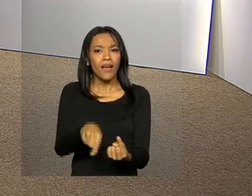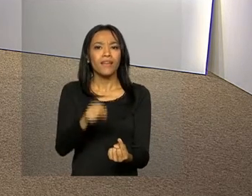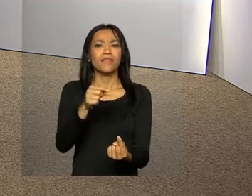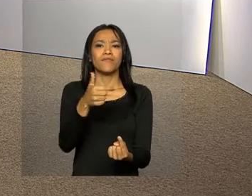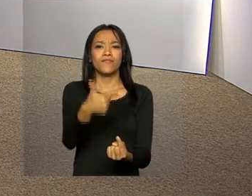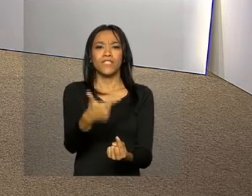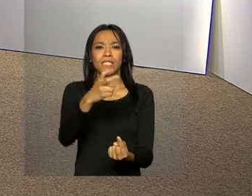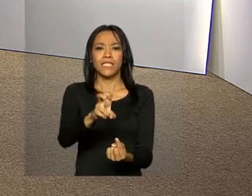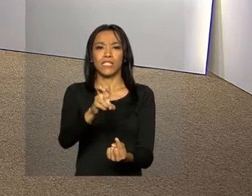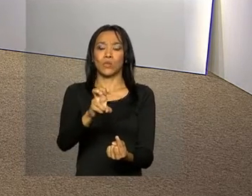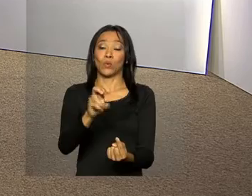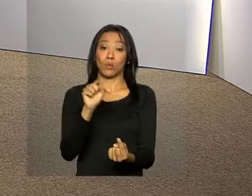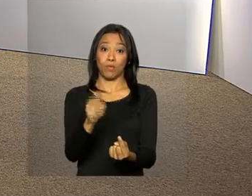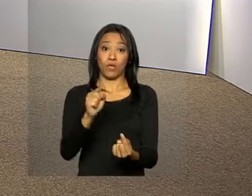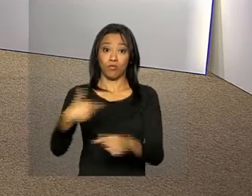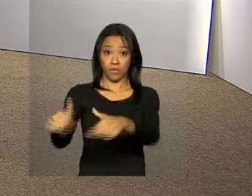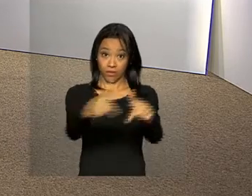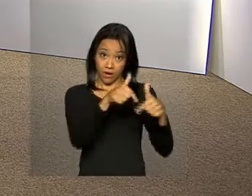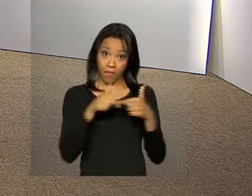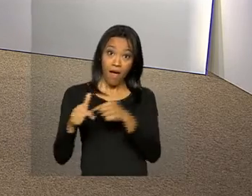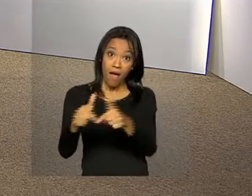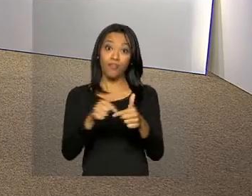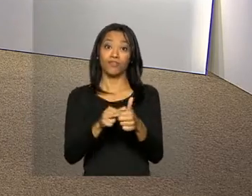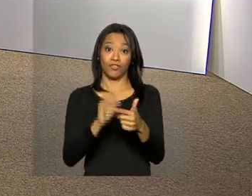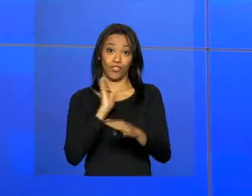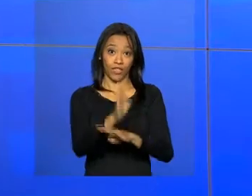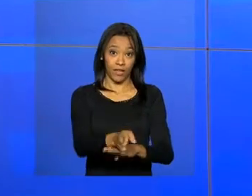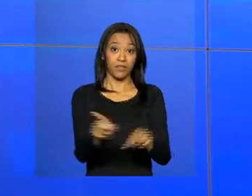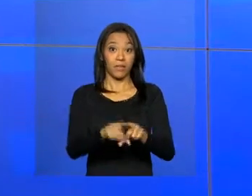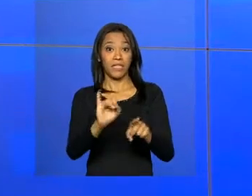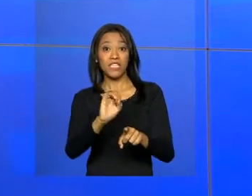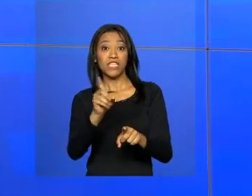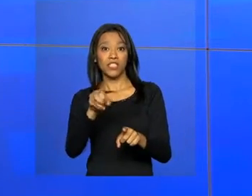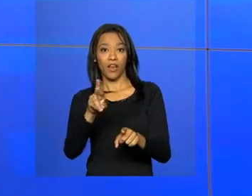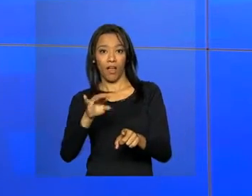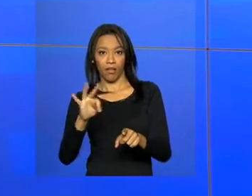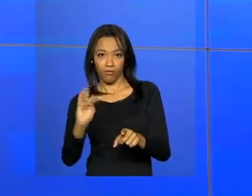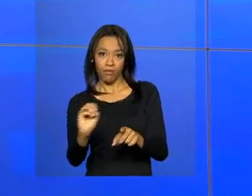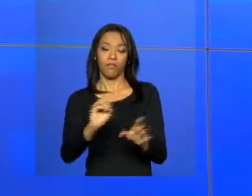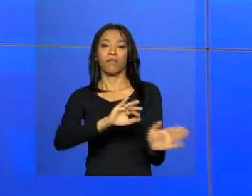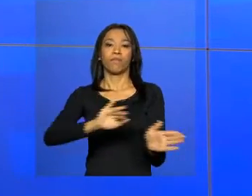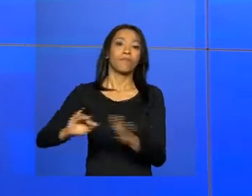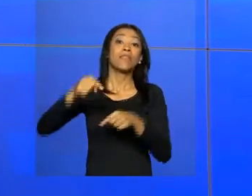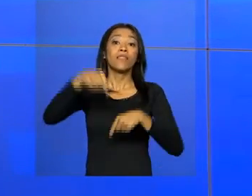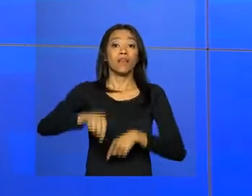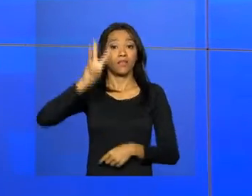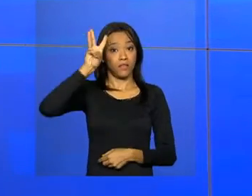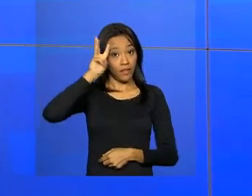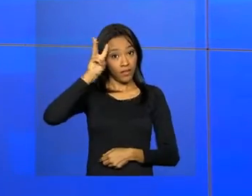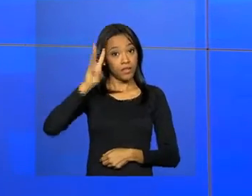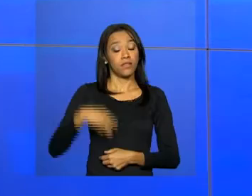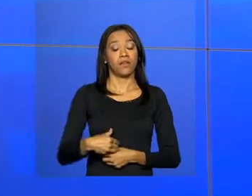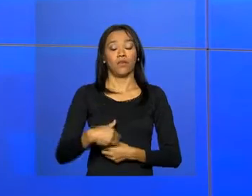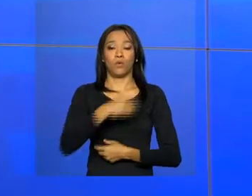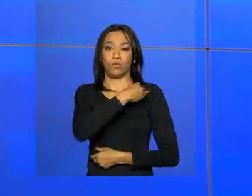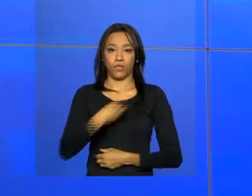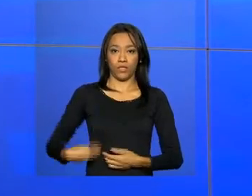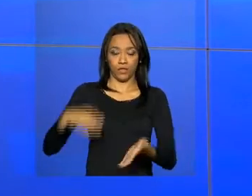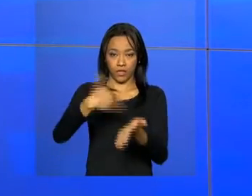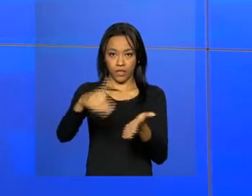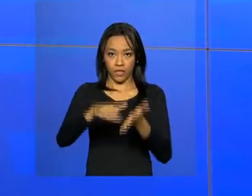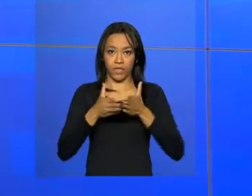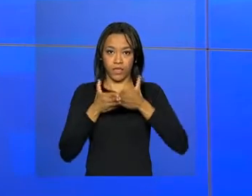de 25 mil empregos diretos e indiretos na região. E nesta terça-feira, o ministro da Secretaria de Portos